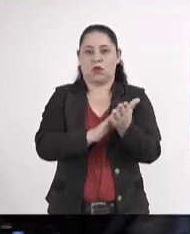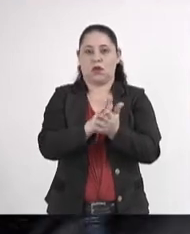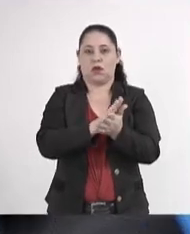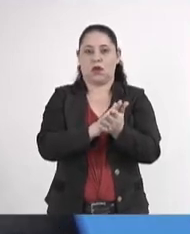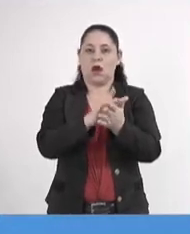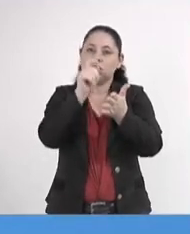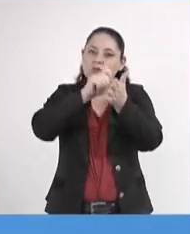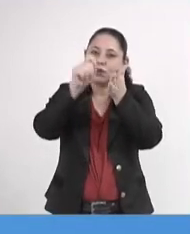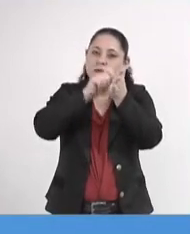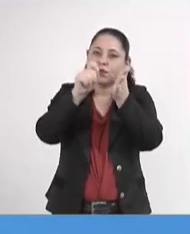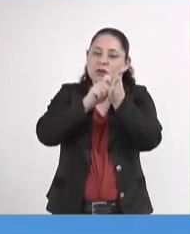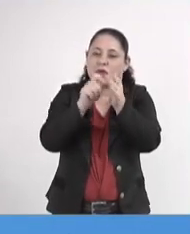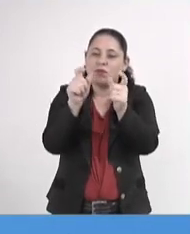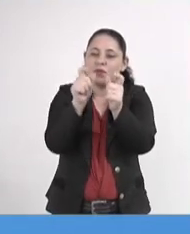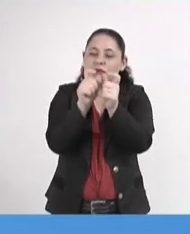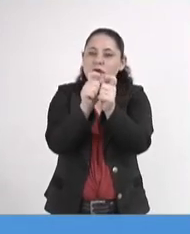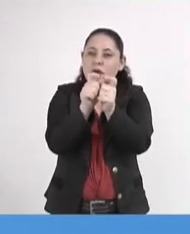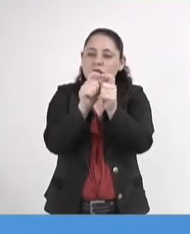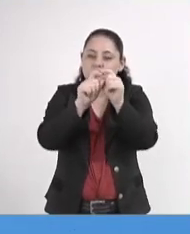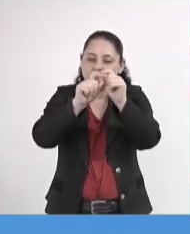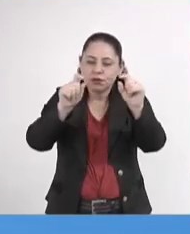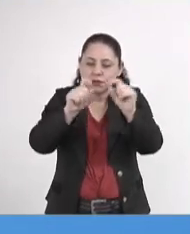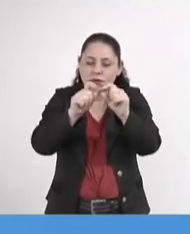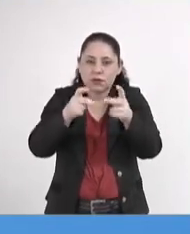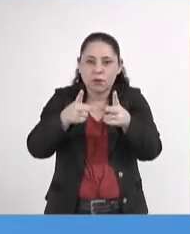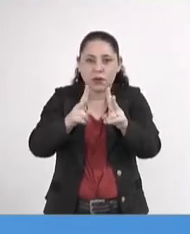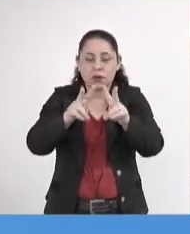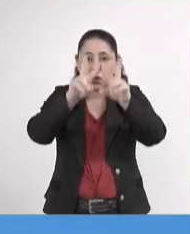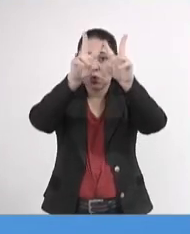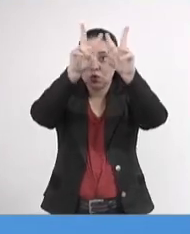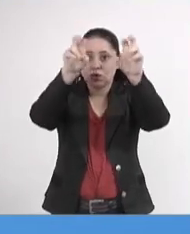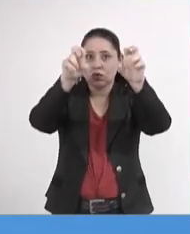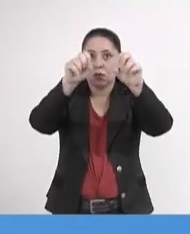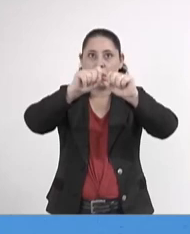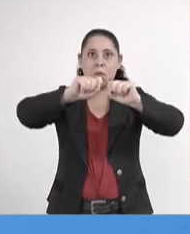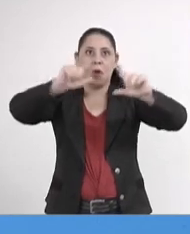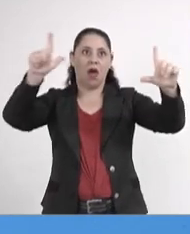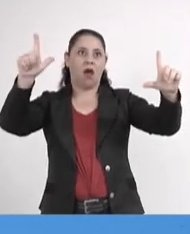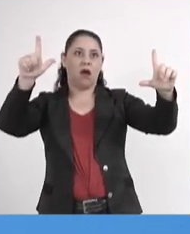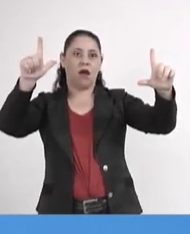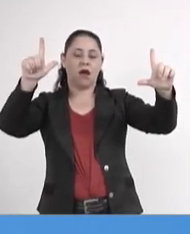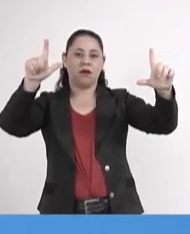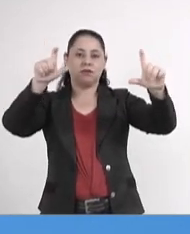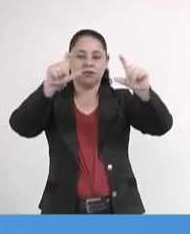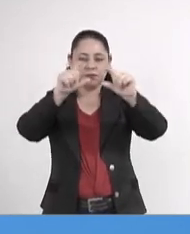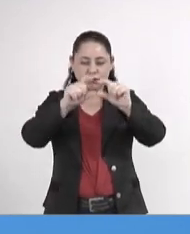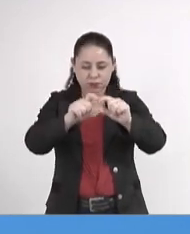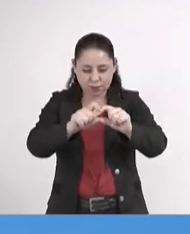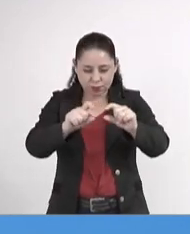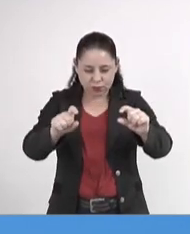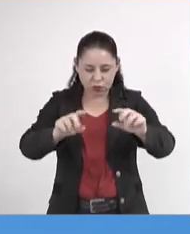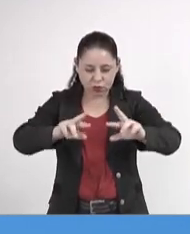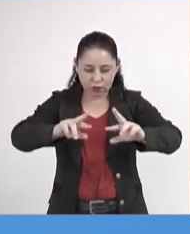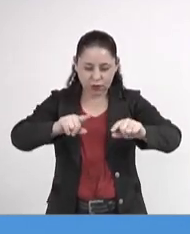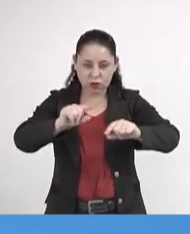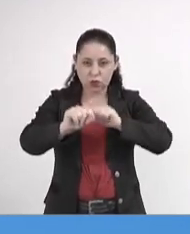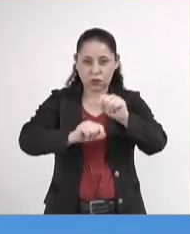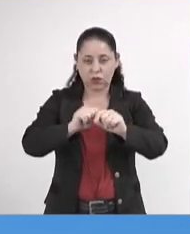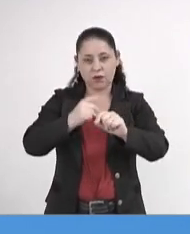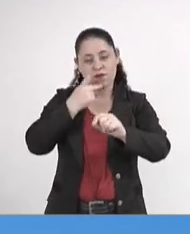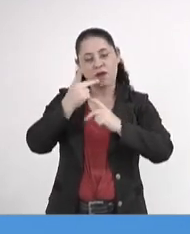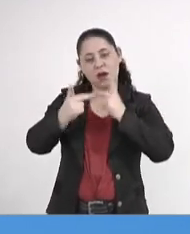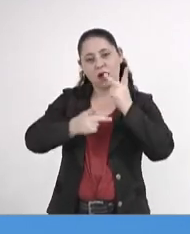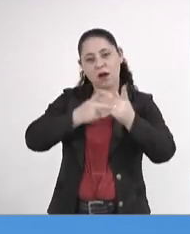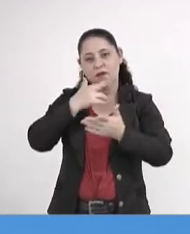correção que eles fizeram, uma pequena notinha. mantém o título, escandaloso, e lá embaixo diz assim, diferente do que dizia